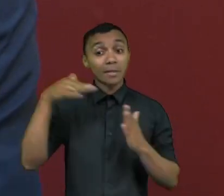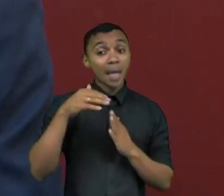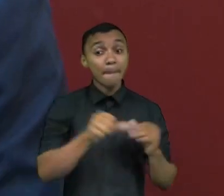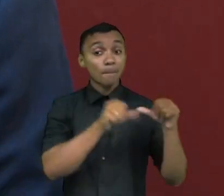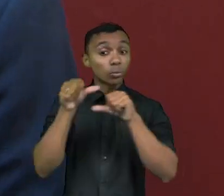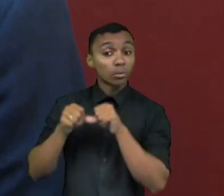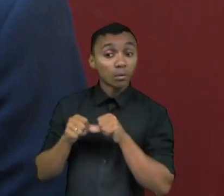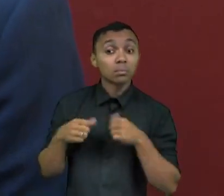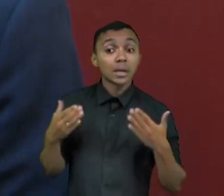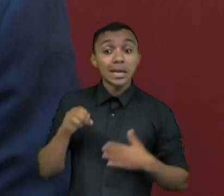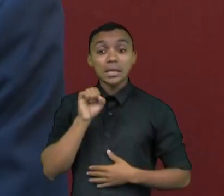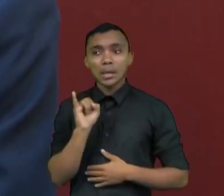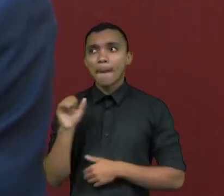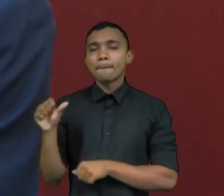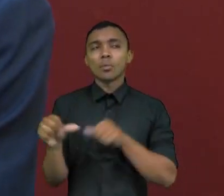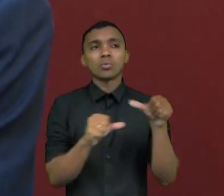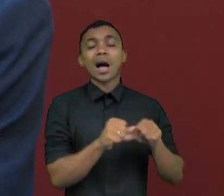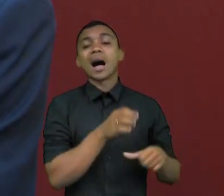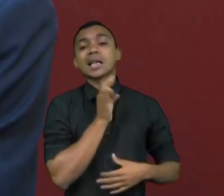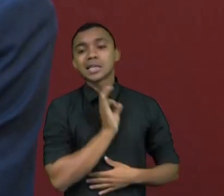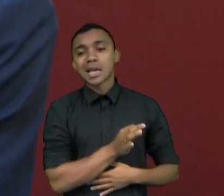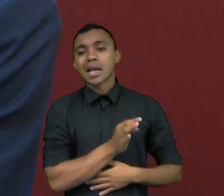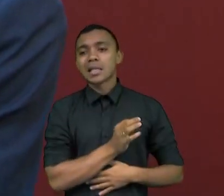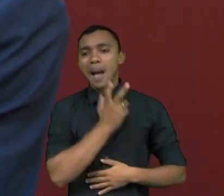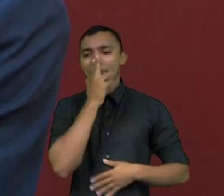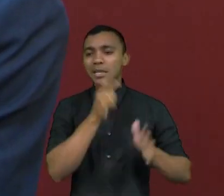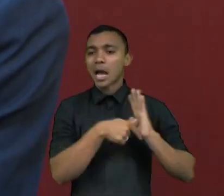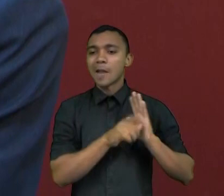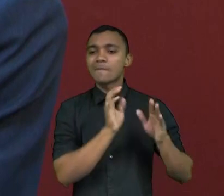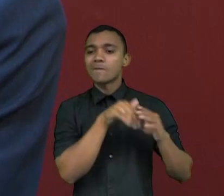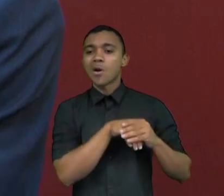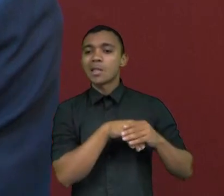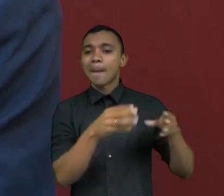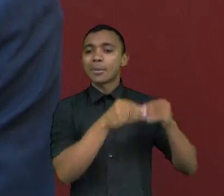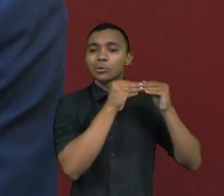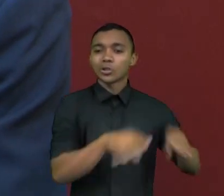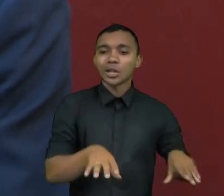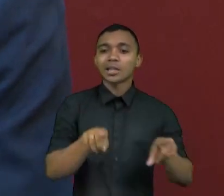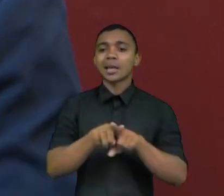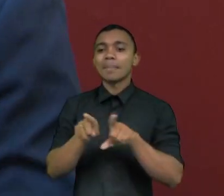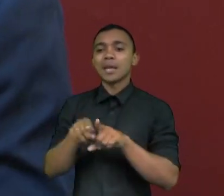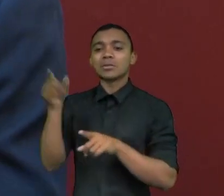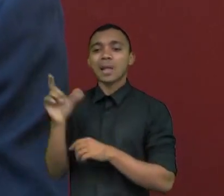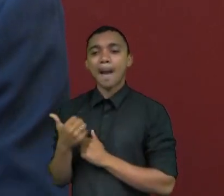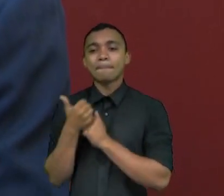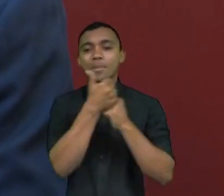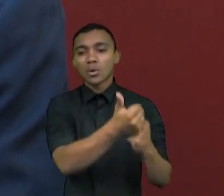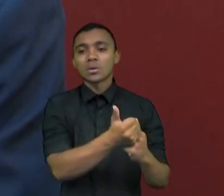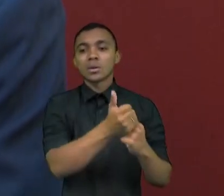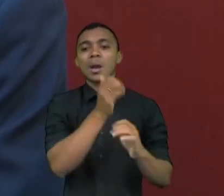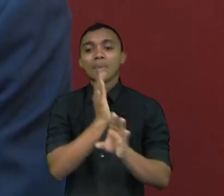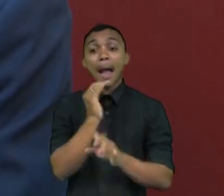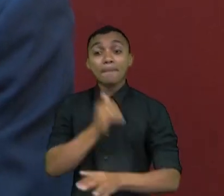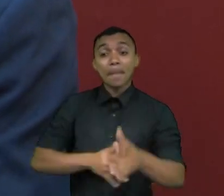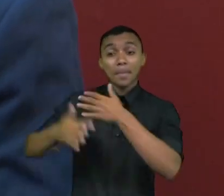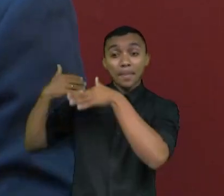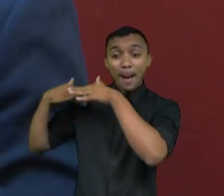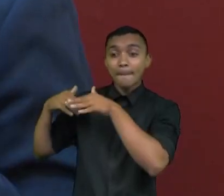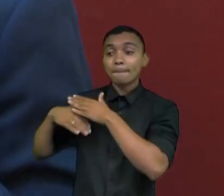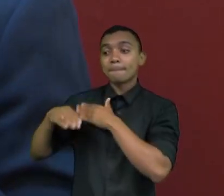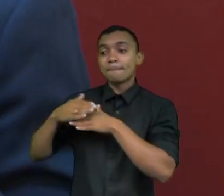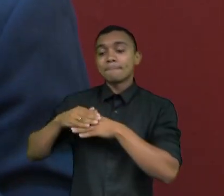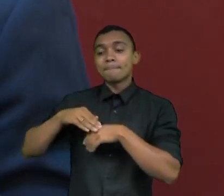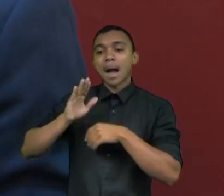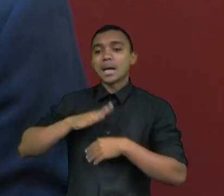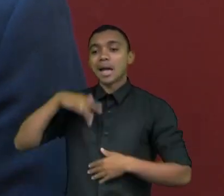mudar o resultado, quer dizer o quê? Que a abstenção está favorecendo alguém e prejudicando alguém. Por quê? Porque os eleitores daquele candidato estão mais prováveis de